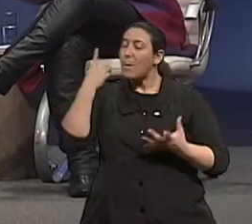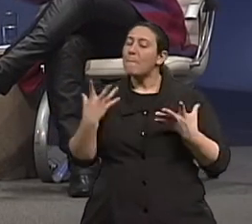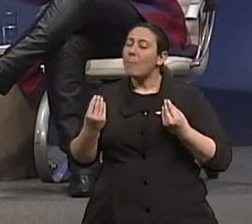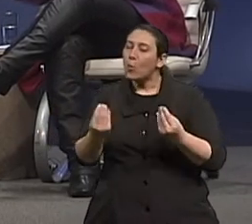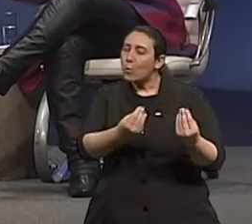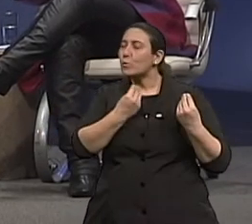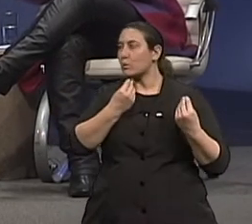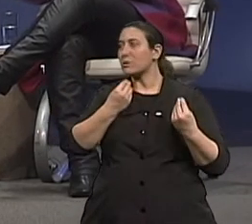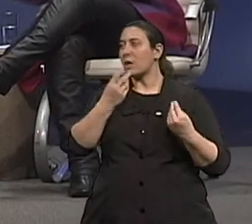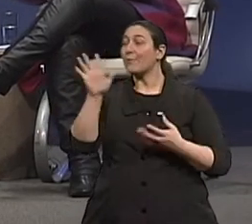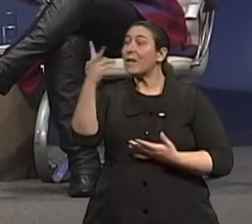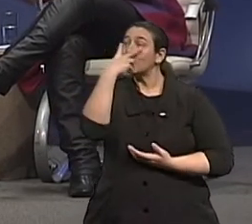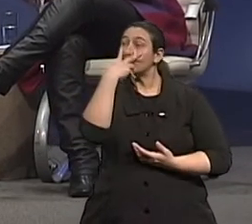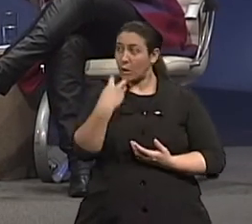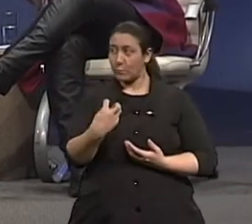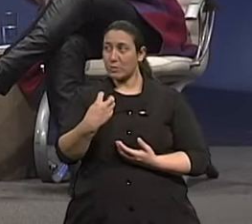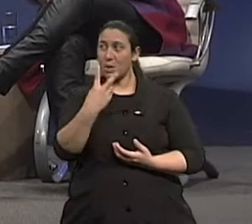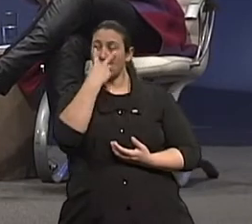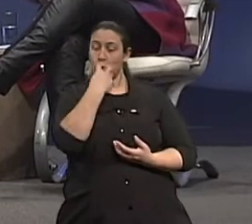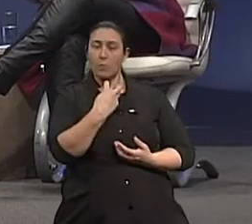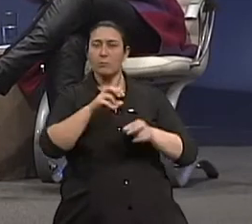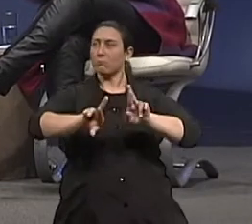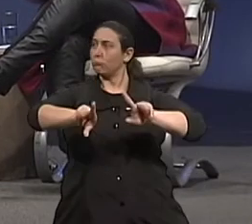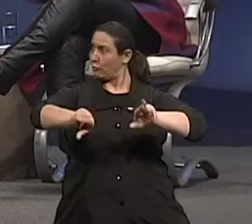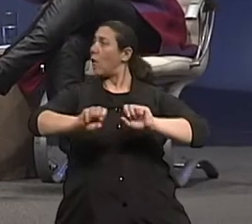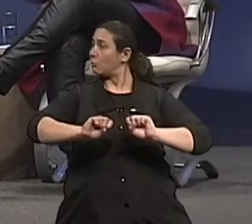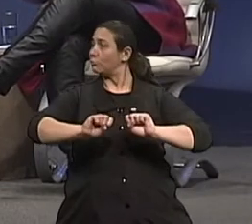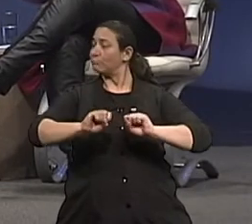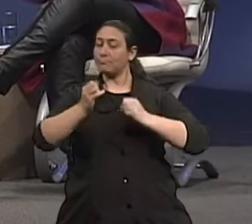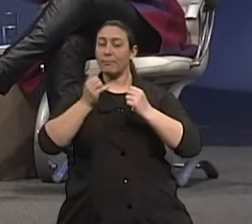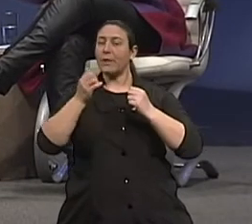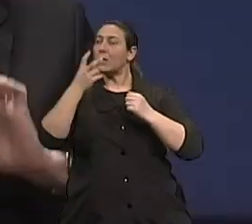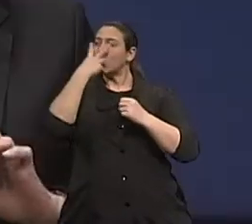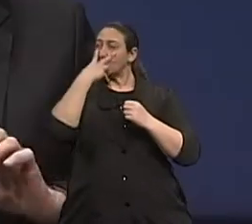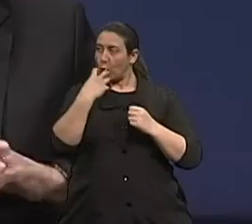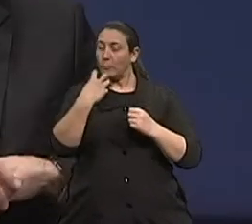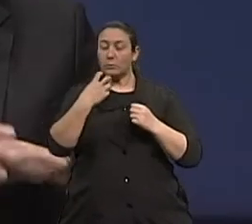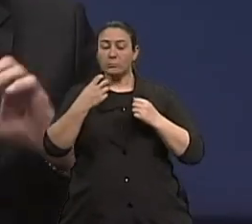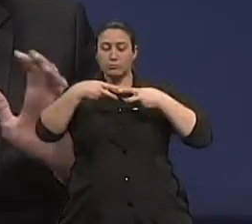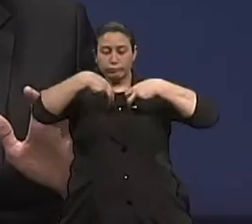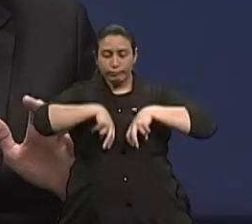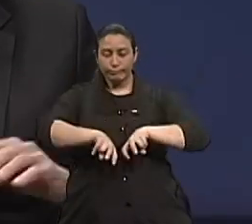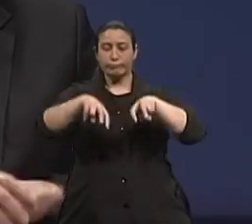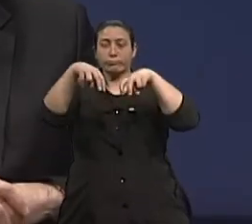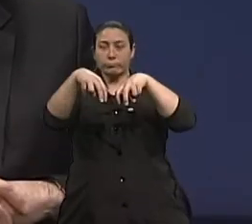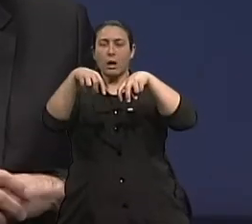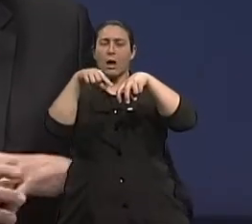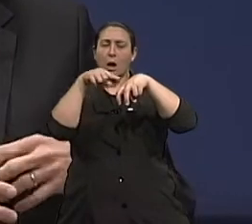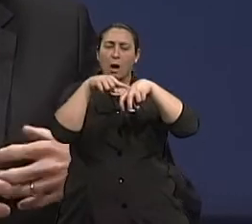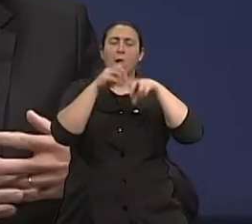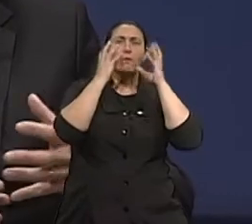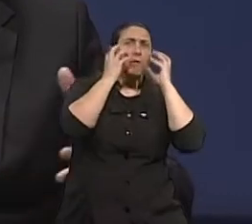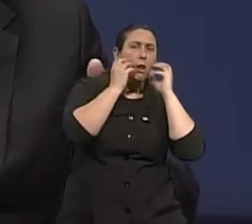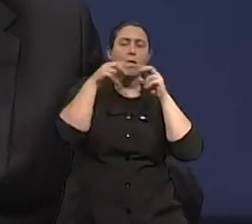diferentes. Diferentes, né? Exatamente. Envelhecimento é diferente, as reações são diferentes, eles envelhecem diferentes, enfim,